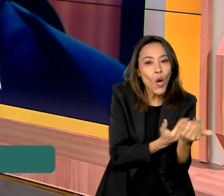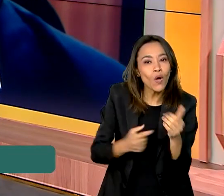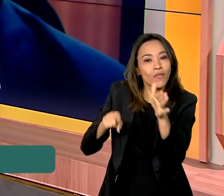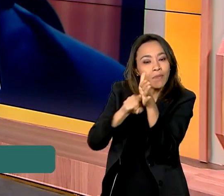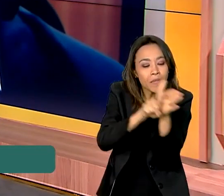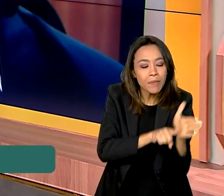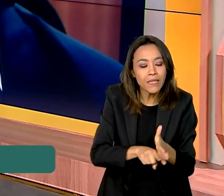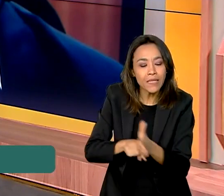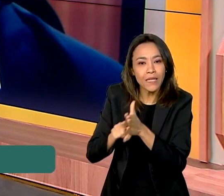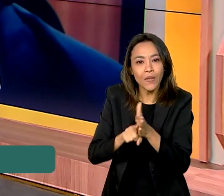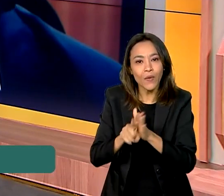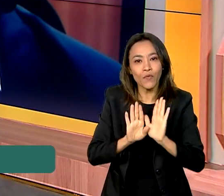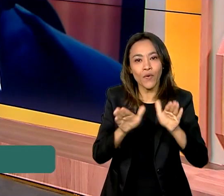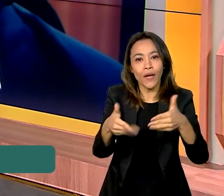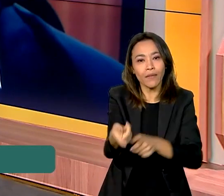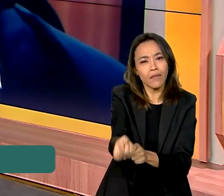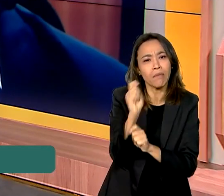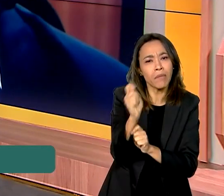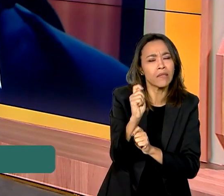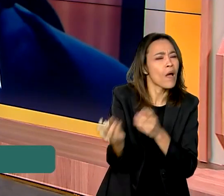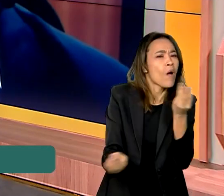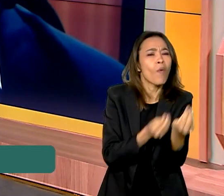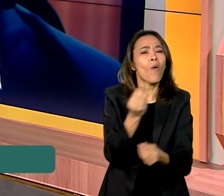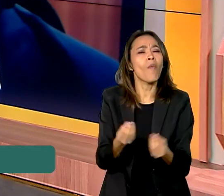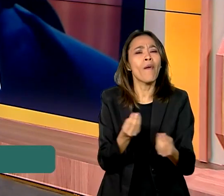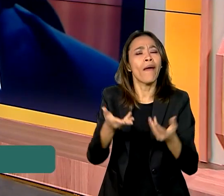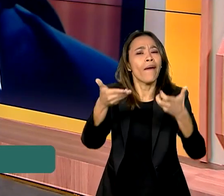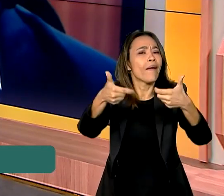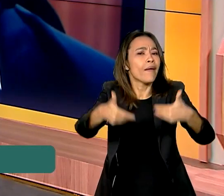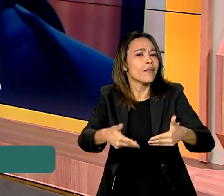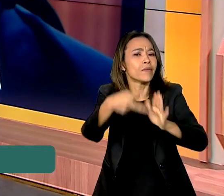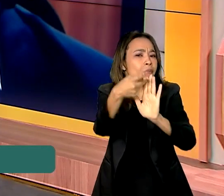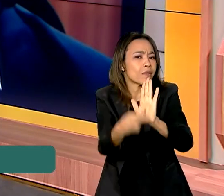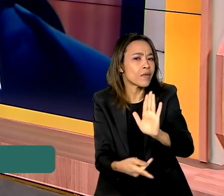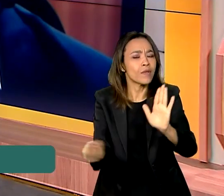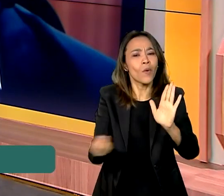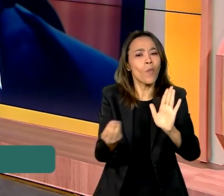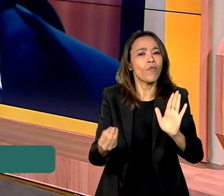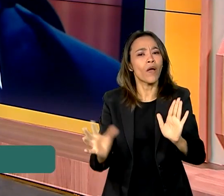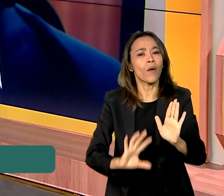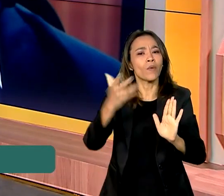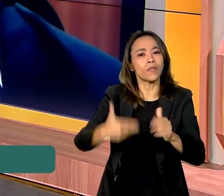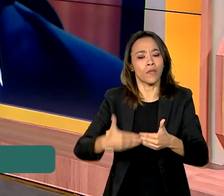a gente do que se trata essa ação e como que ela vai atender, como ela vai funcionar.